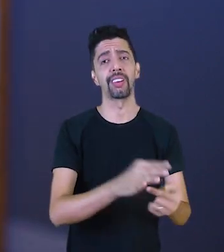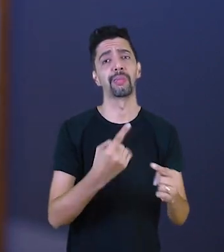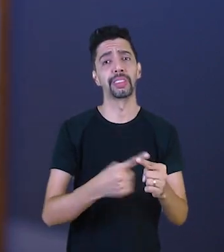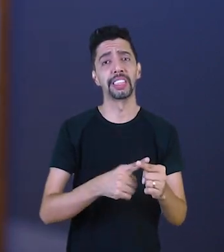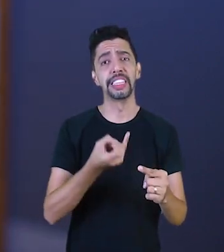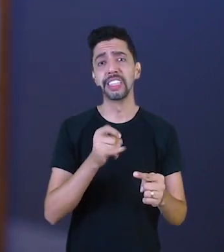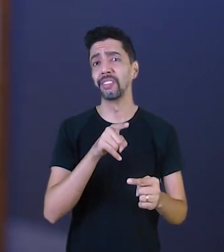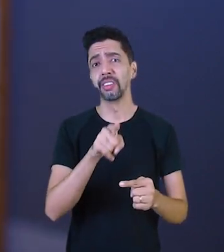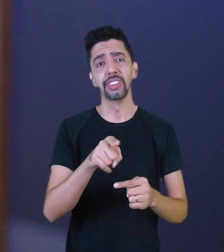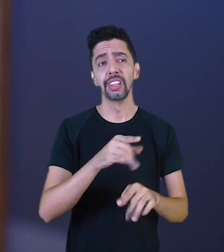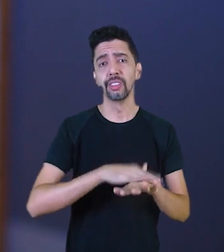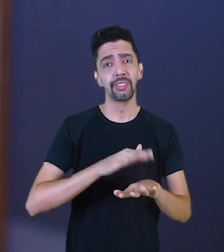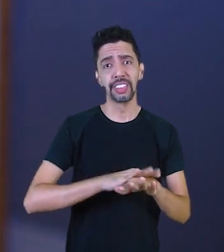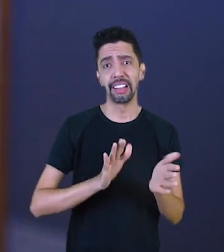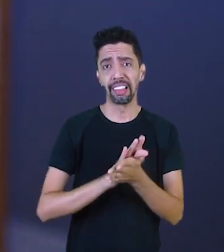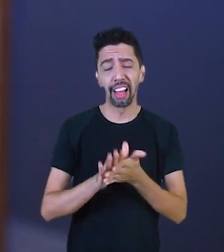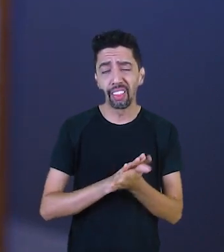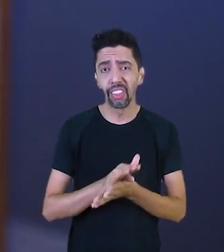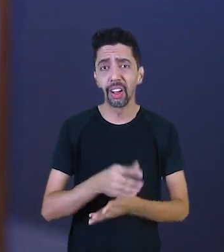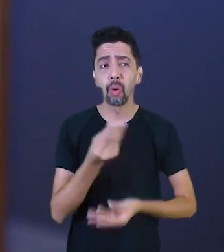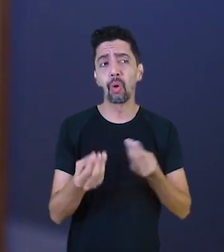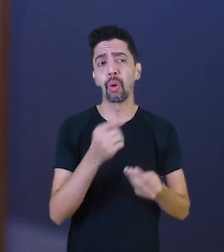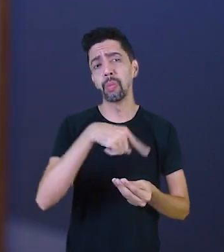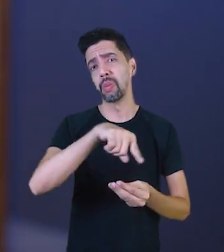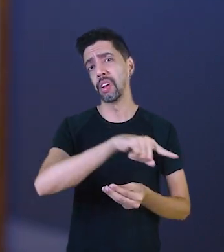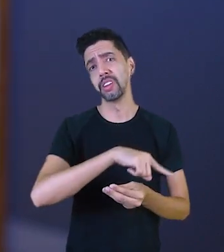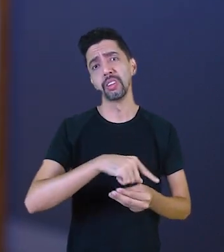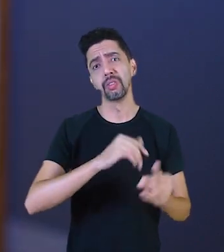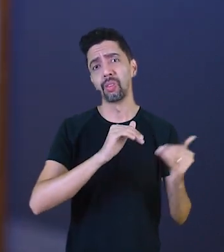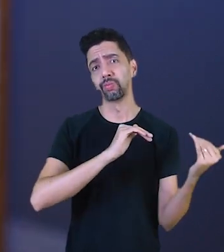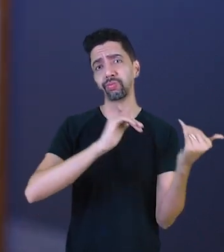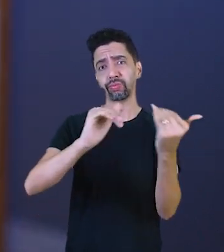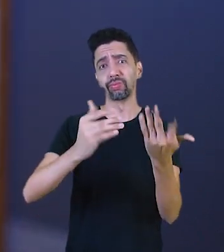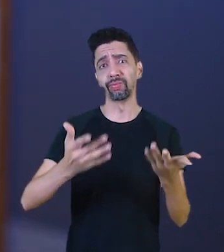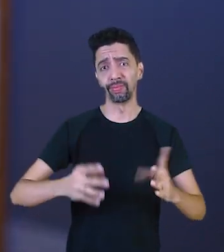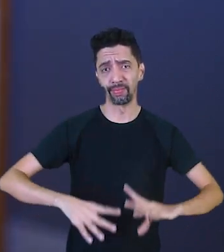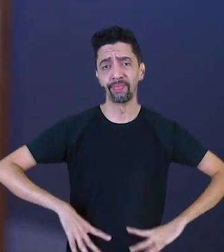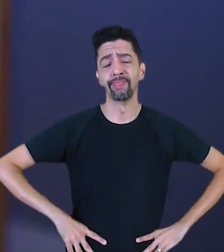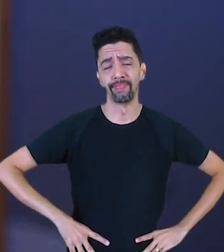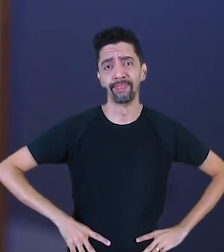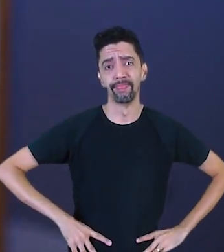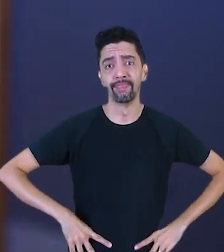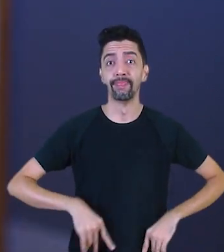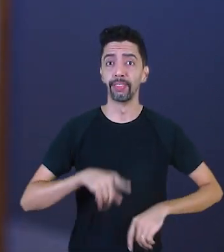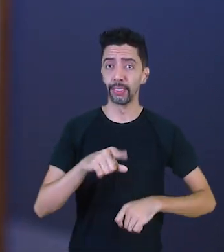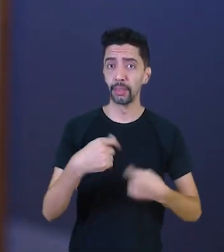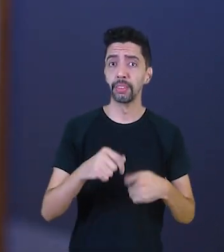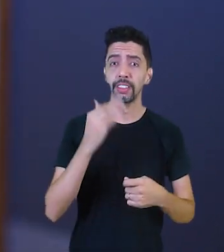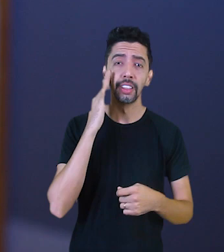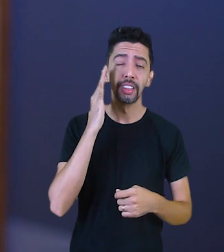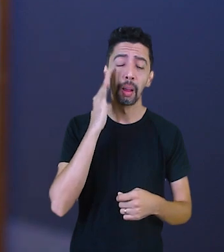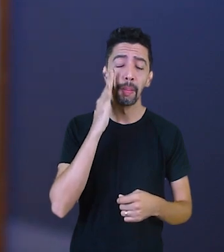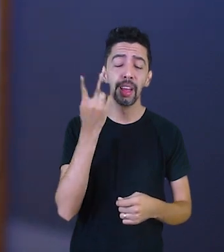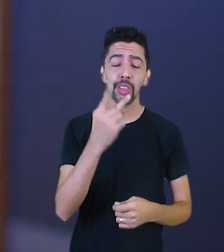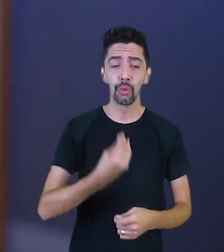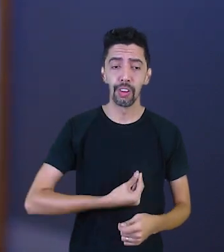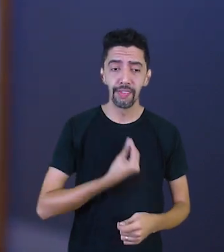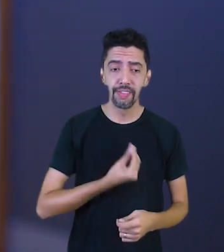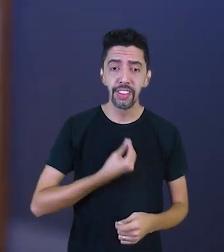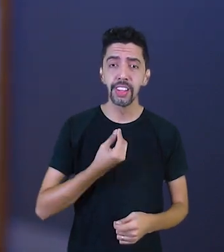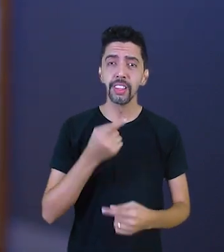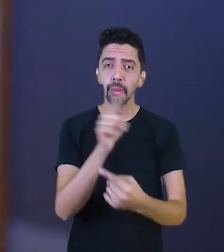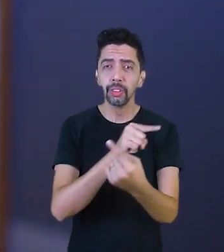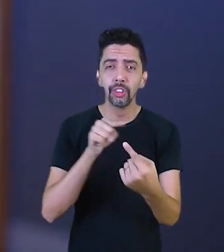nova, esse jeito novo de fazer, dificilmente você vai conseguir conquistar tudo que você veio fazer na Terra. Porque você